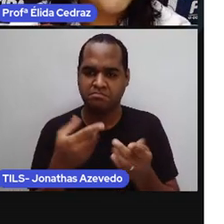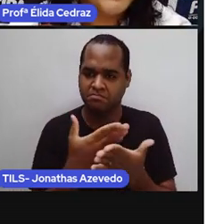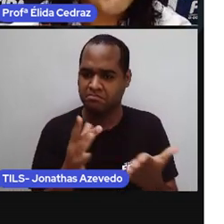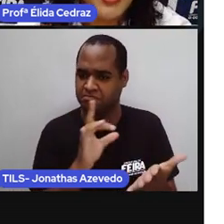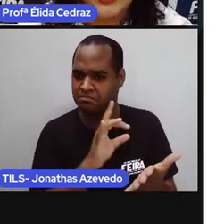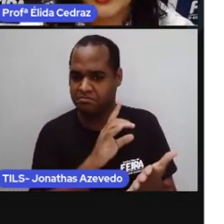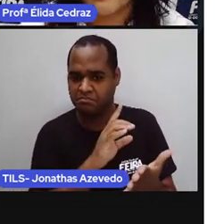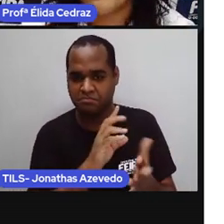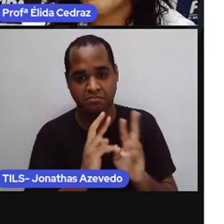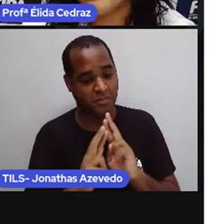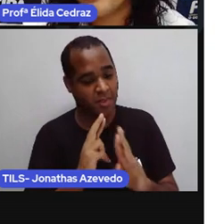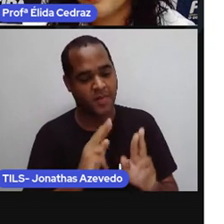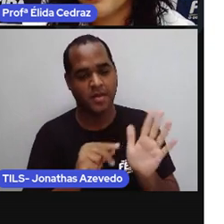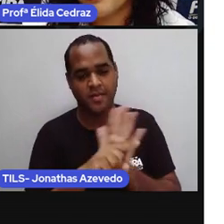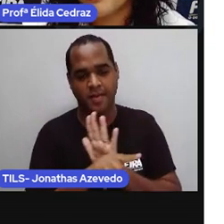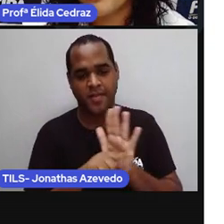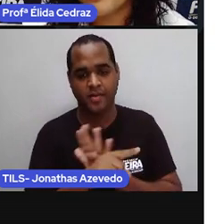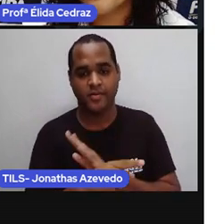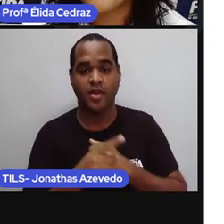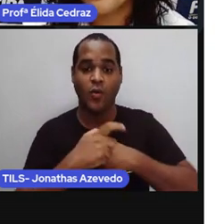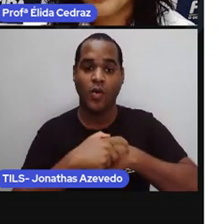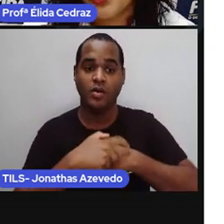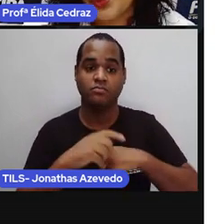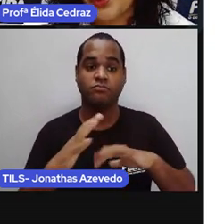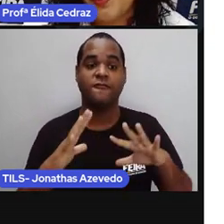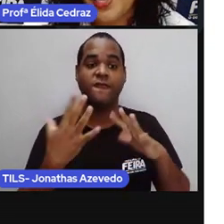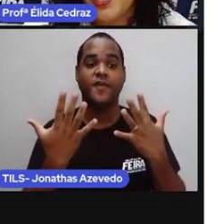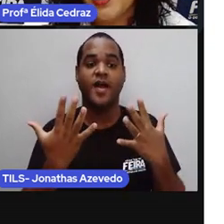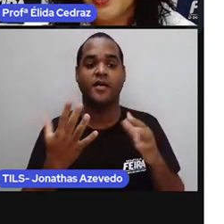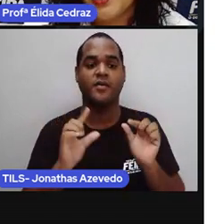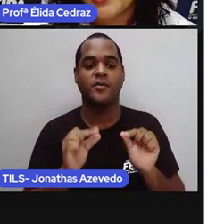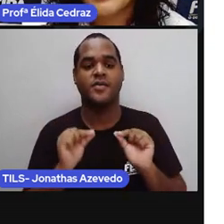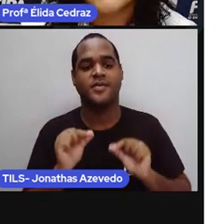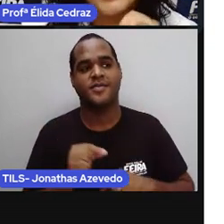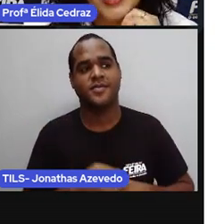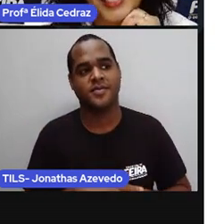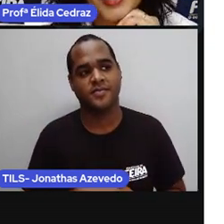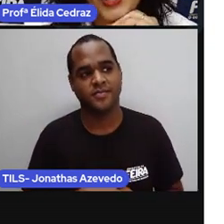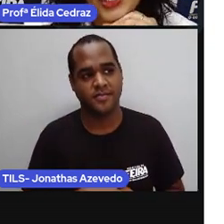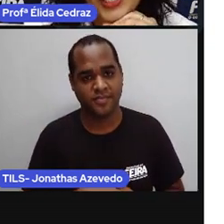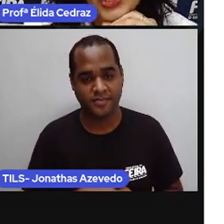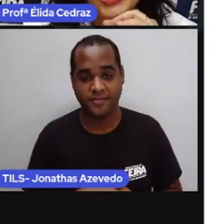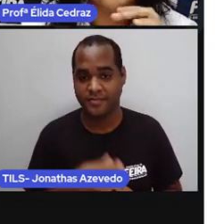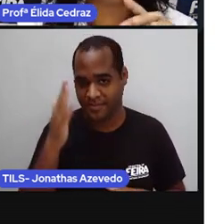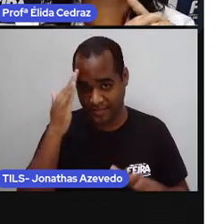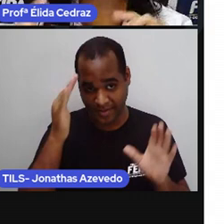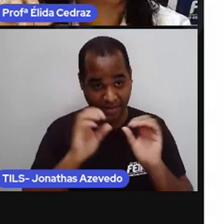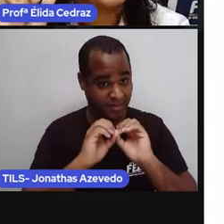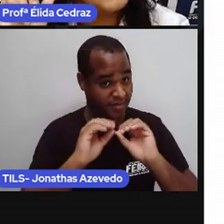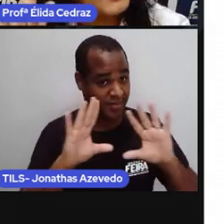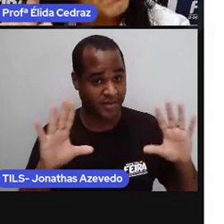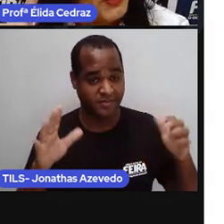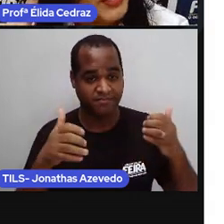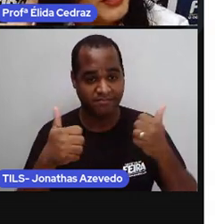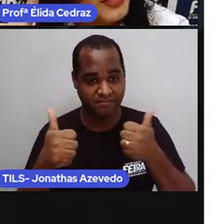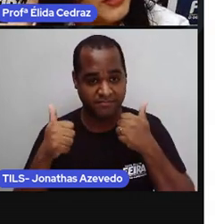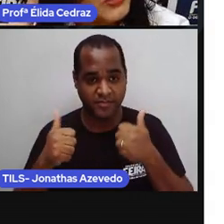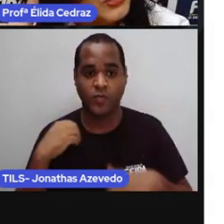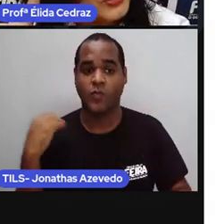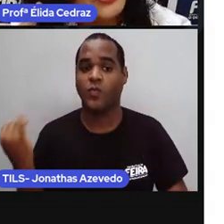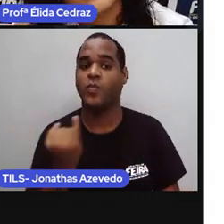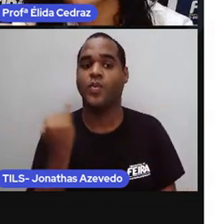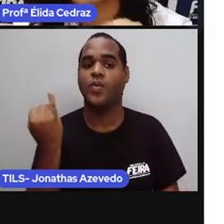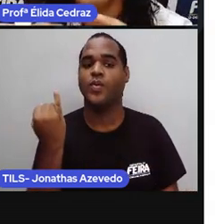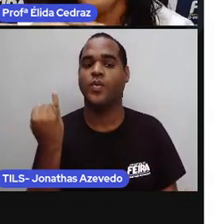o horário da festa tudo bem entendeu direitinho importante